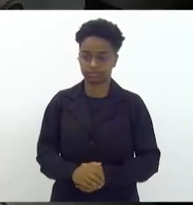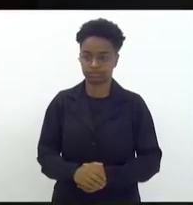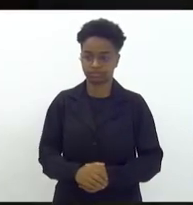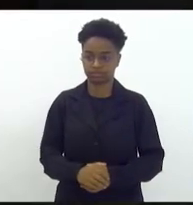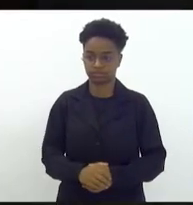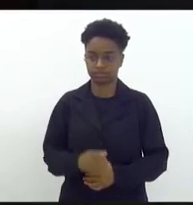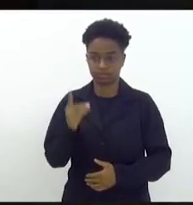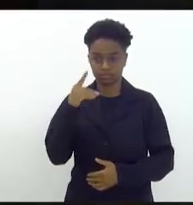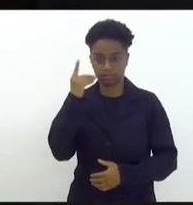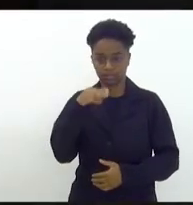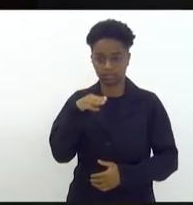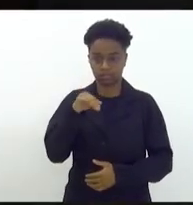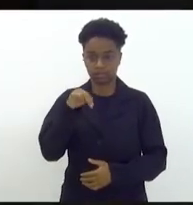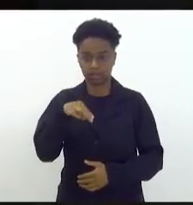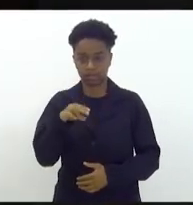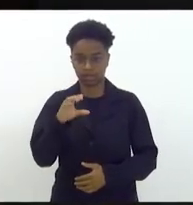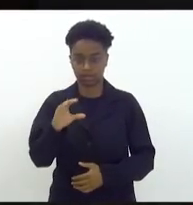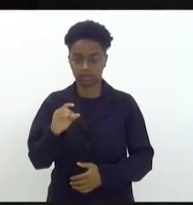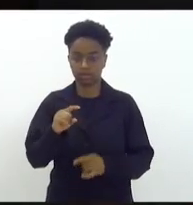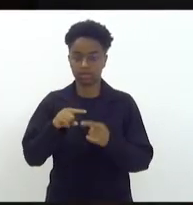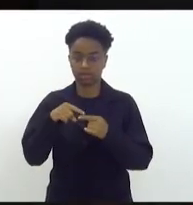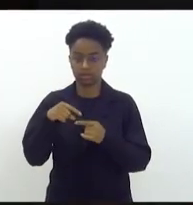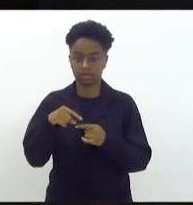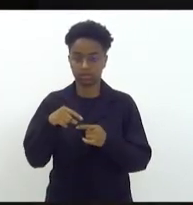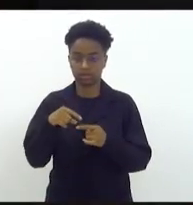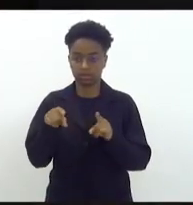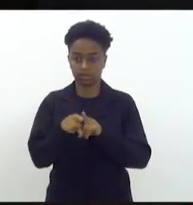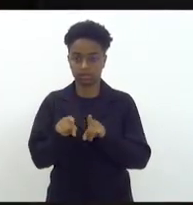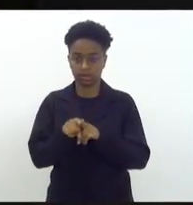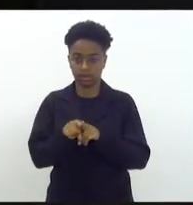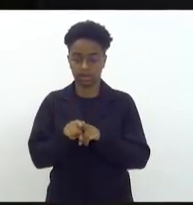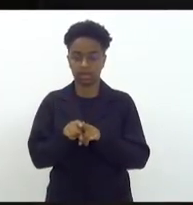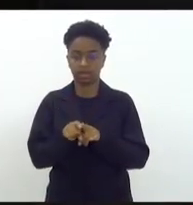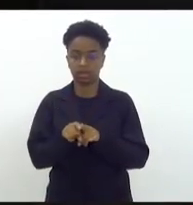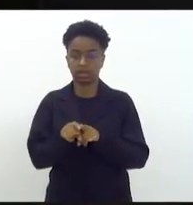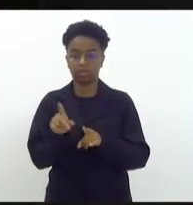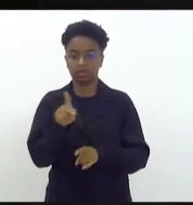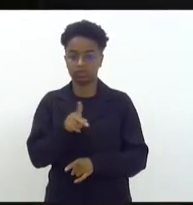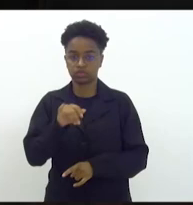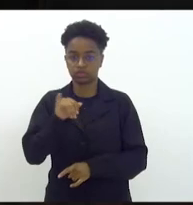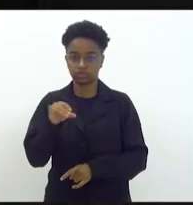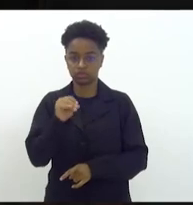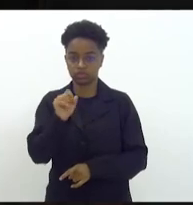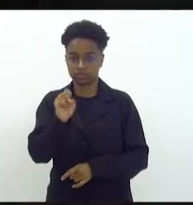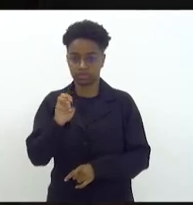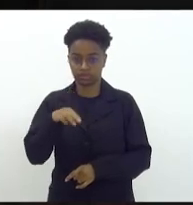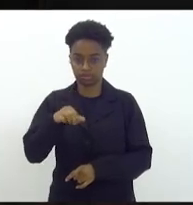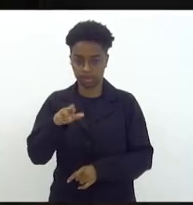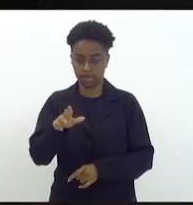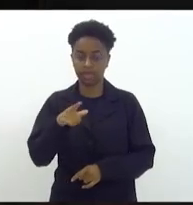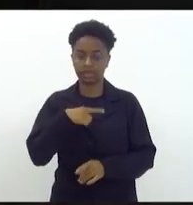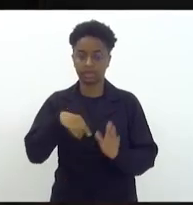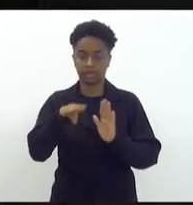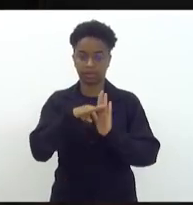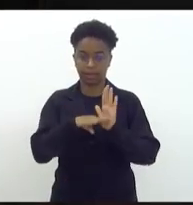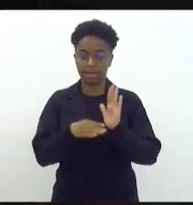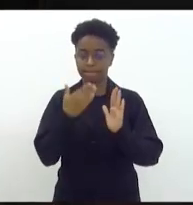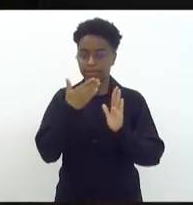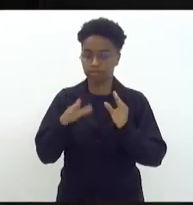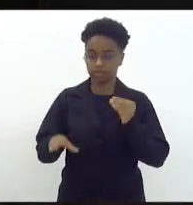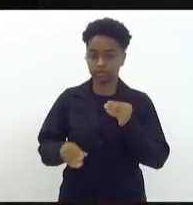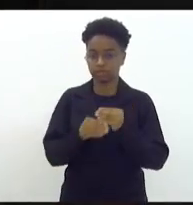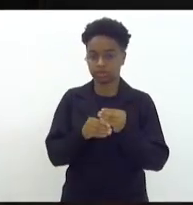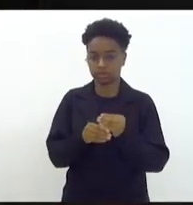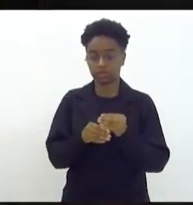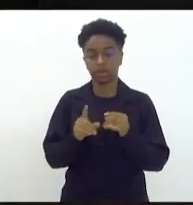Deputado Carlos Mink, deputado professor Josimar, há sobre a mesa aqui uns pedidos de inclusão, pedir a vossas excelências que eu pudesse cantar as inclusões